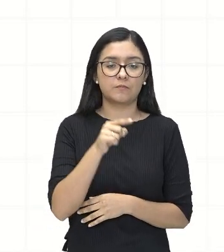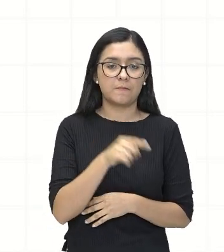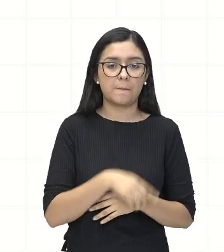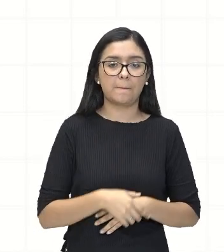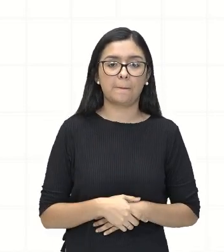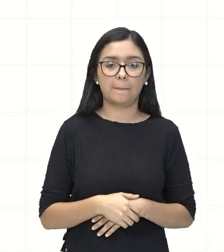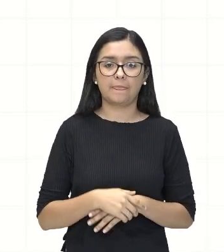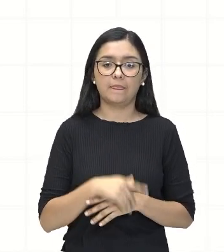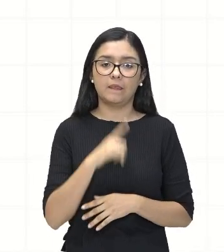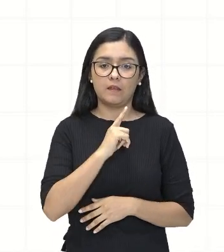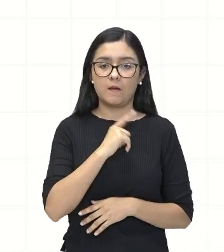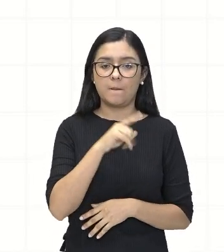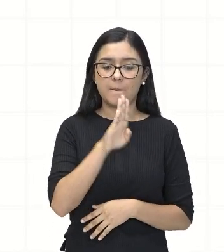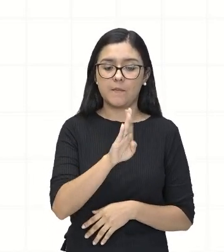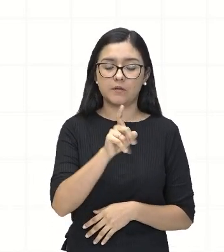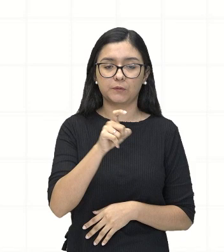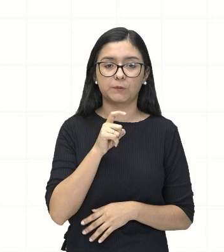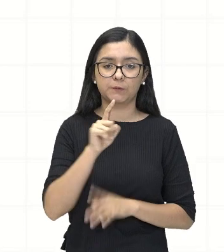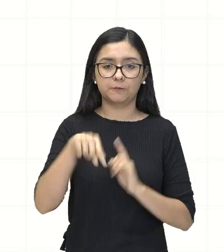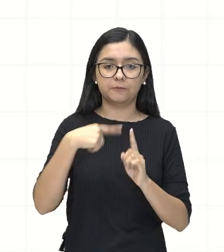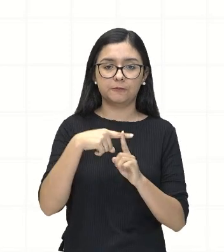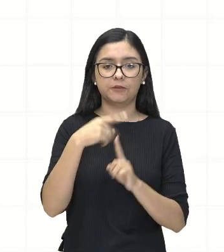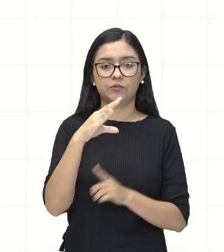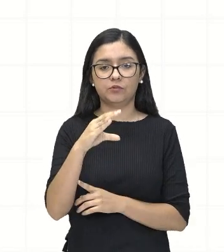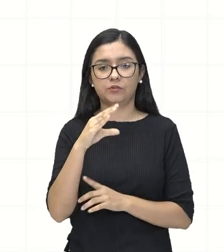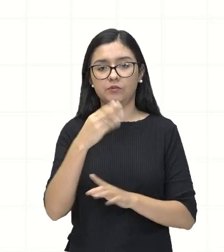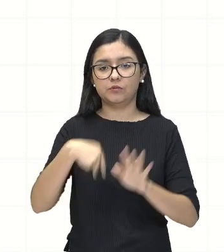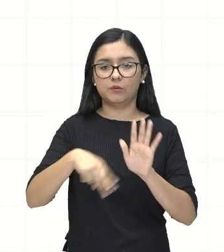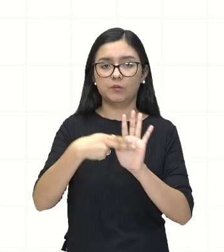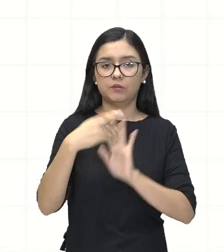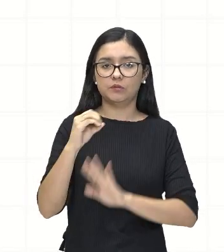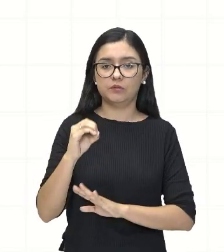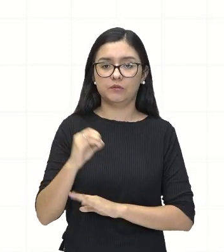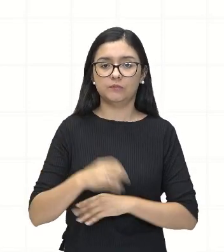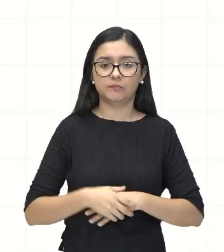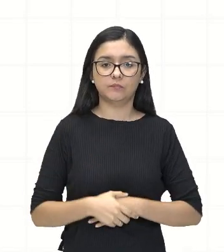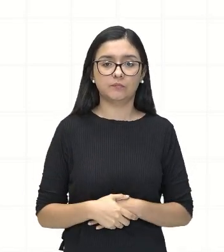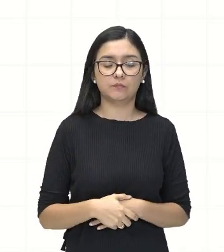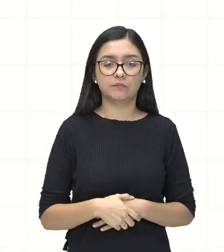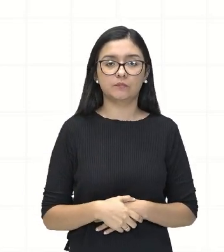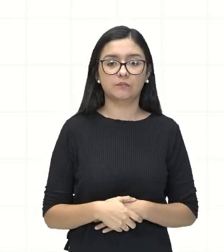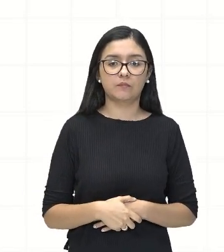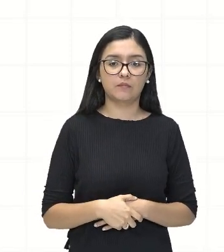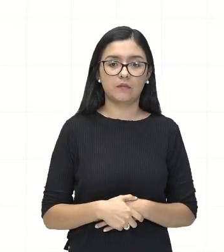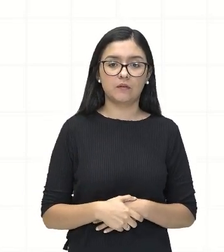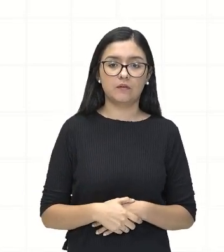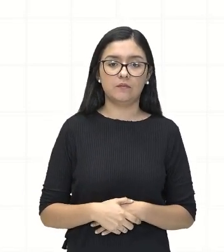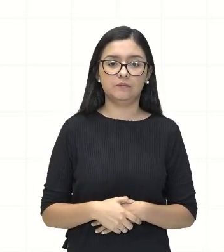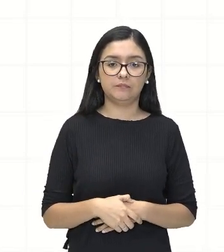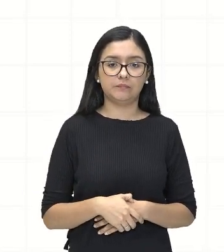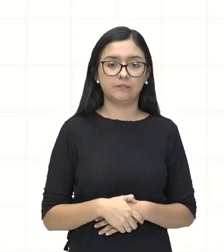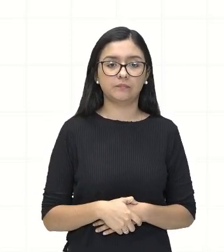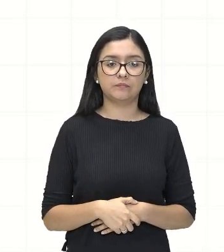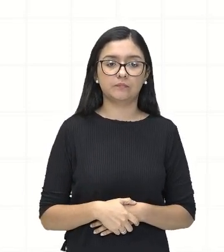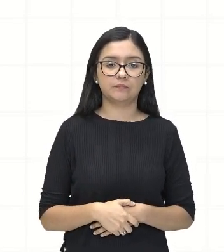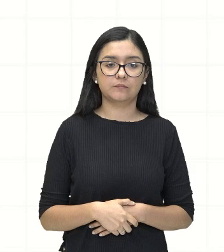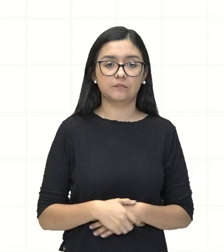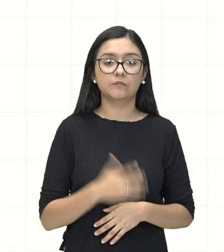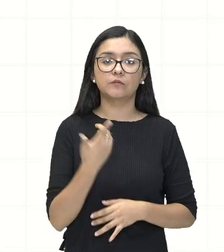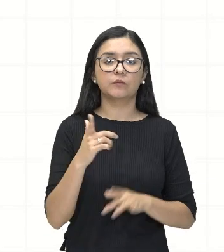Temos BX mais C igual a zero. Não temos mais o